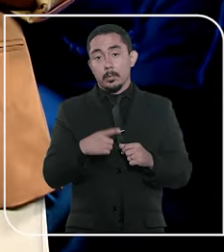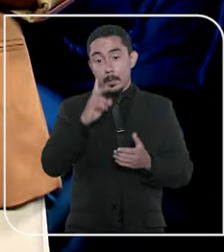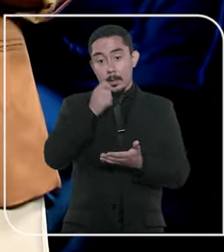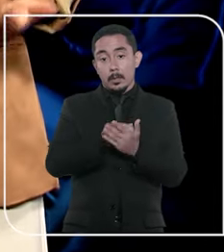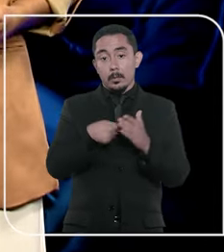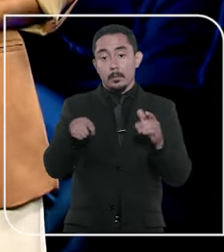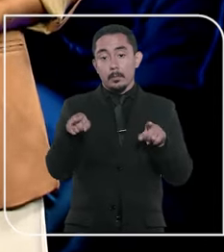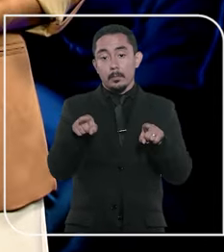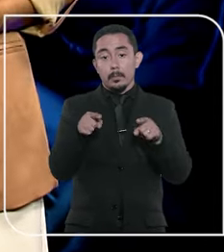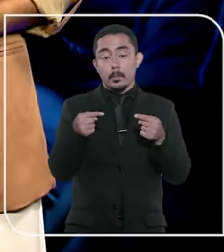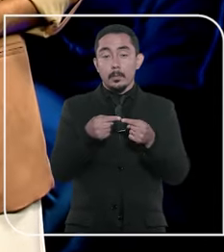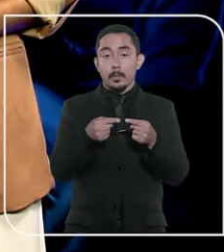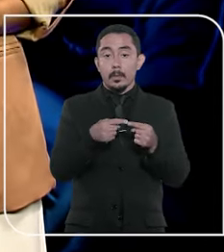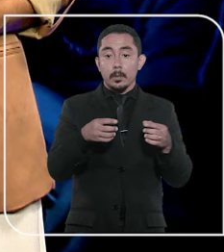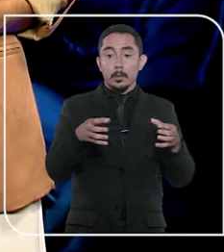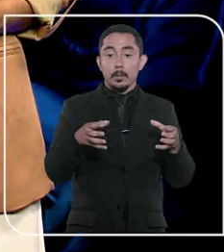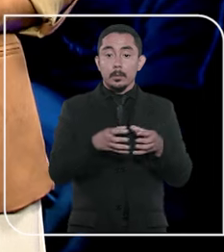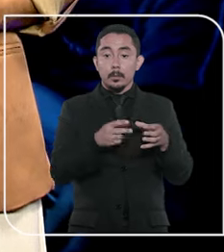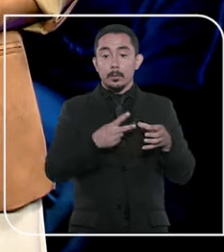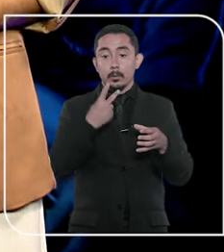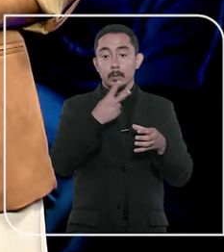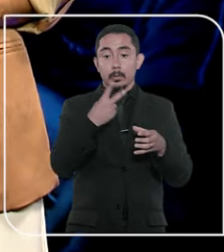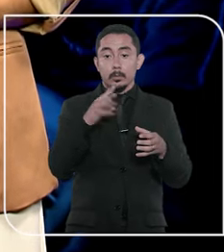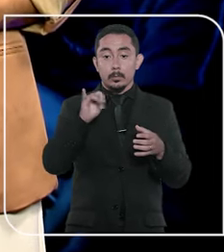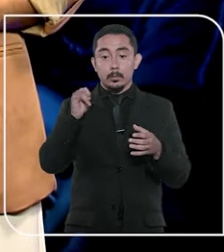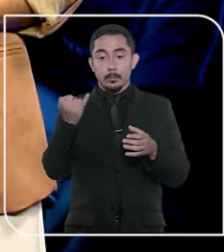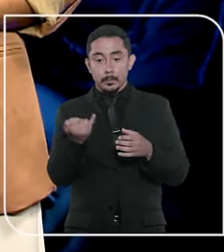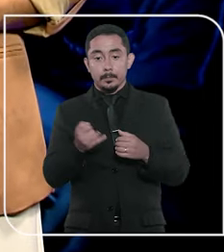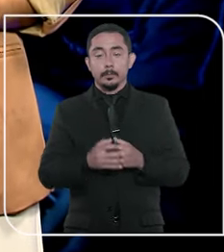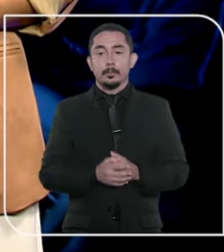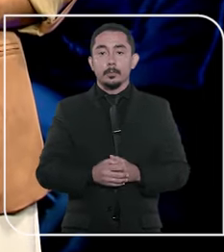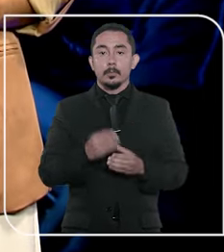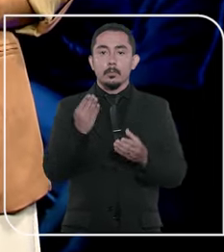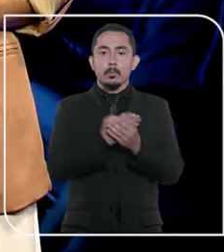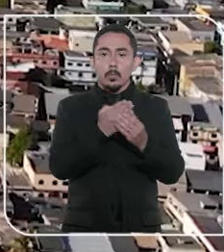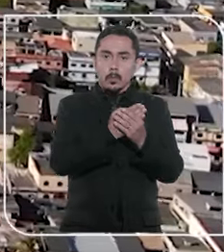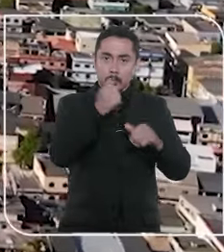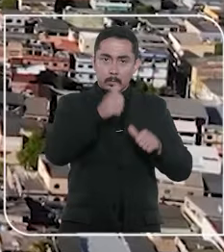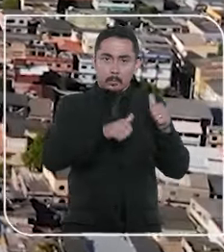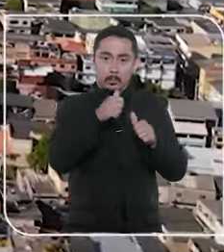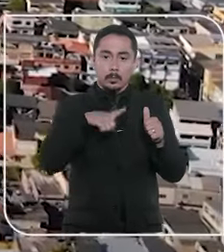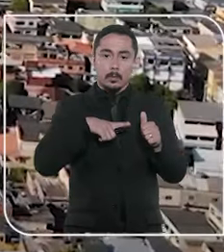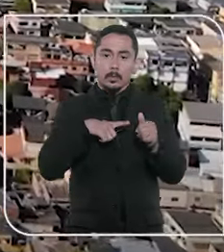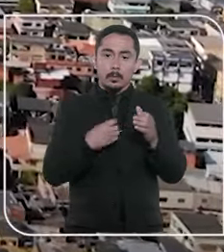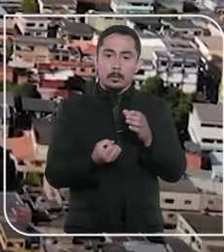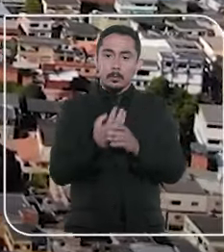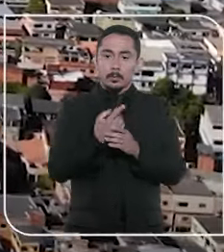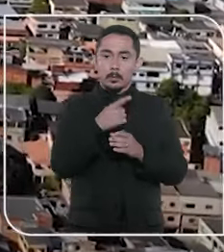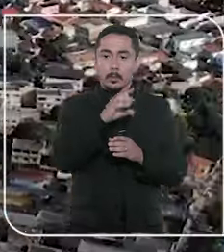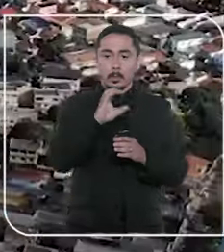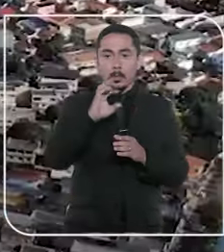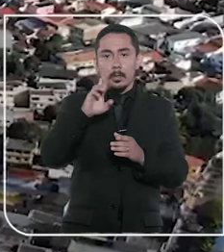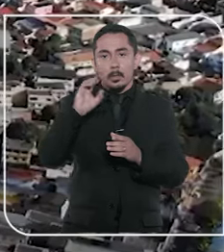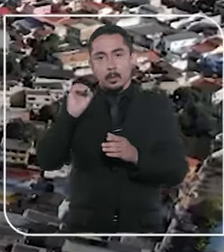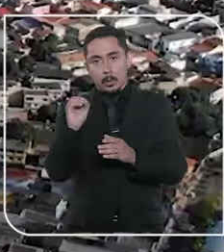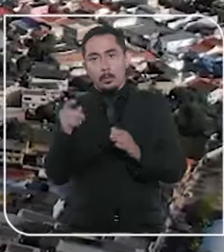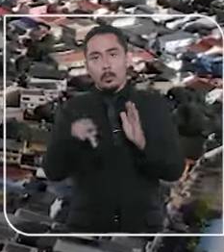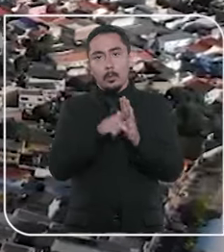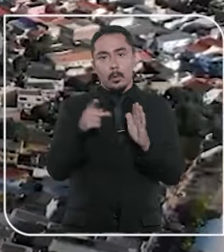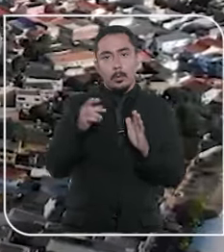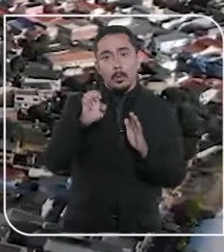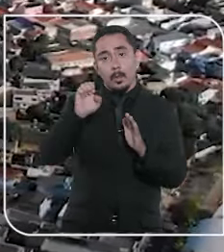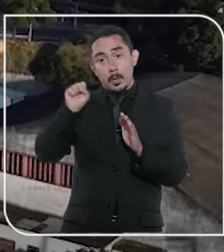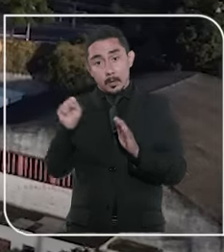atua. A decisão é da segunda turma do Superior Tribunal de Justiça. O caso analisado teve origem em ação